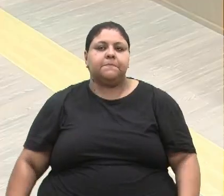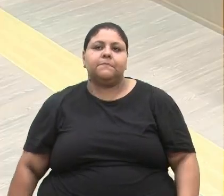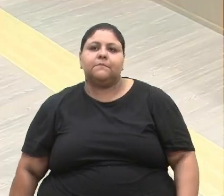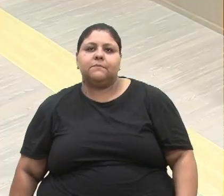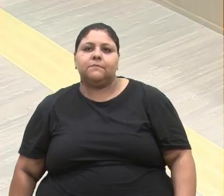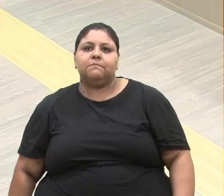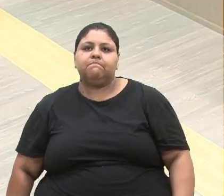Declaração de...